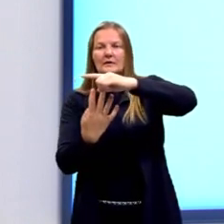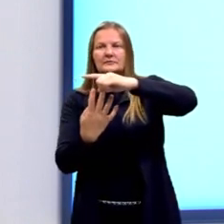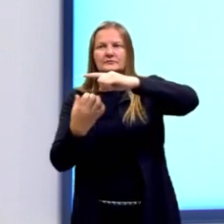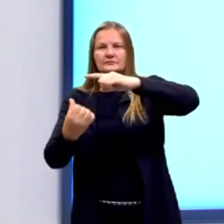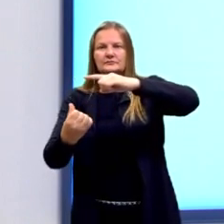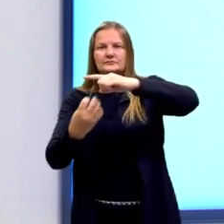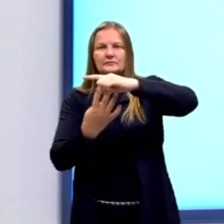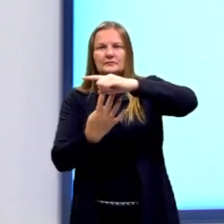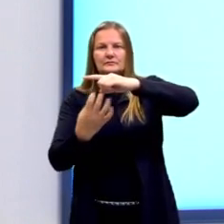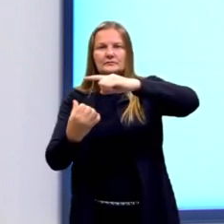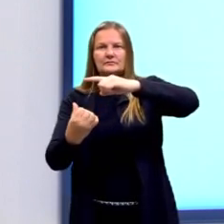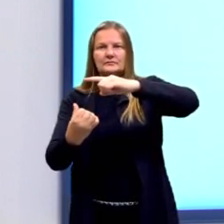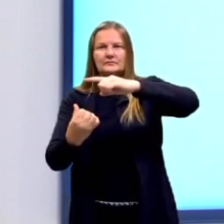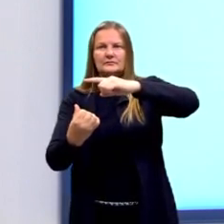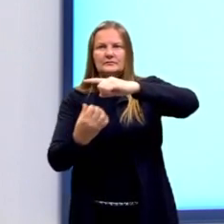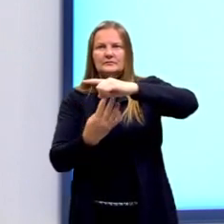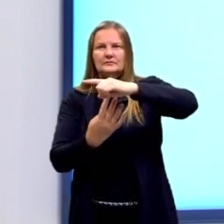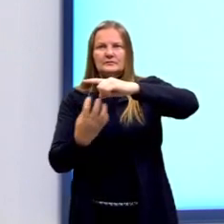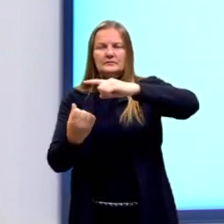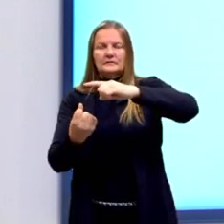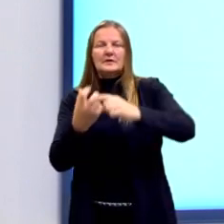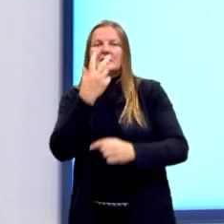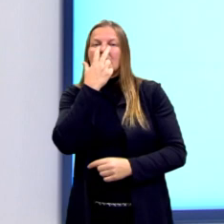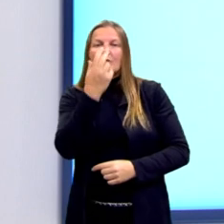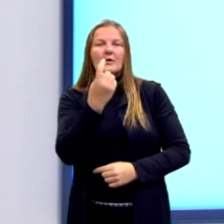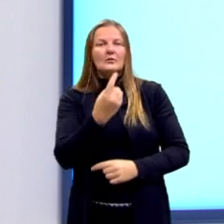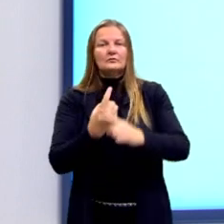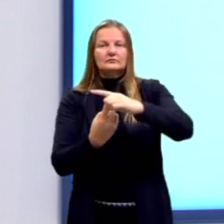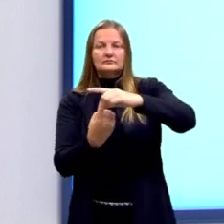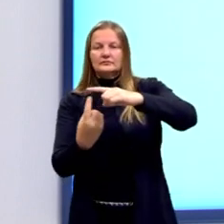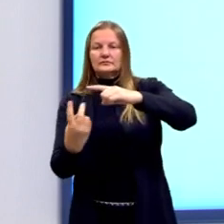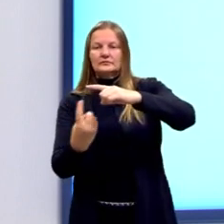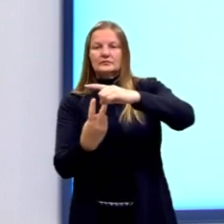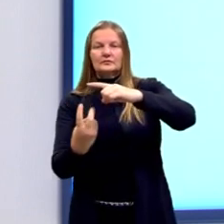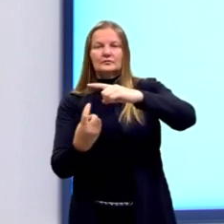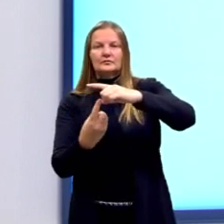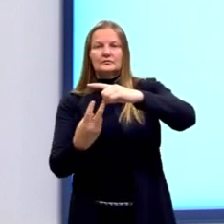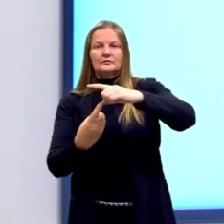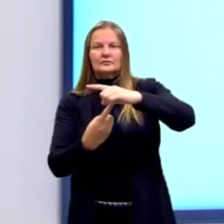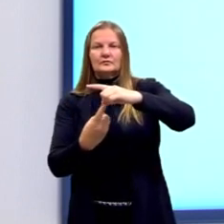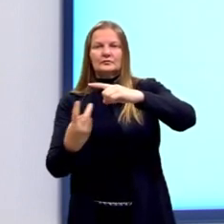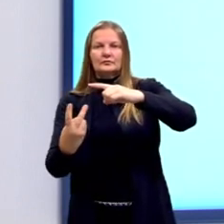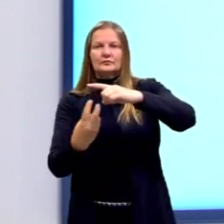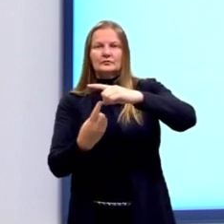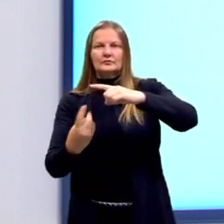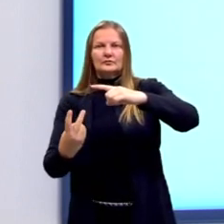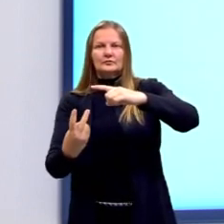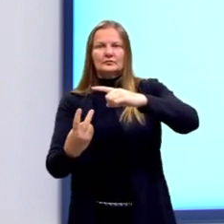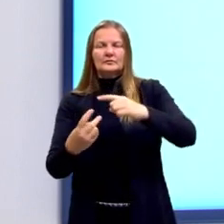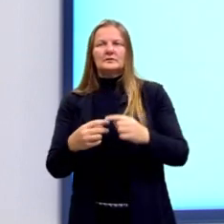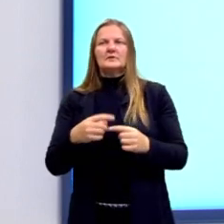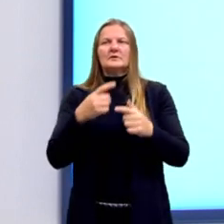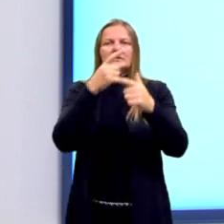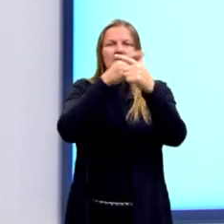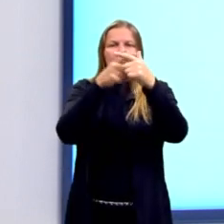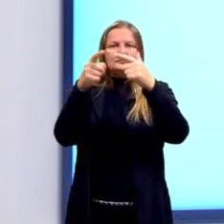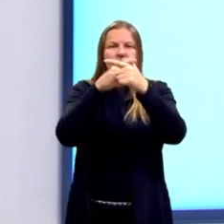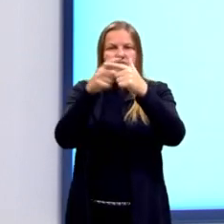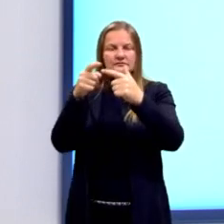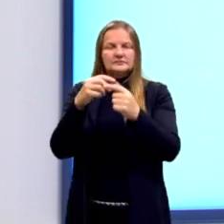6, ficamos com o denominador comum, que seria o 12. Então, todo aquele processo, divide pelo de baixo,